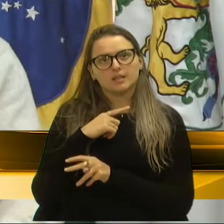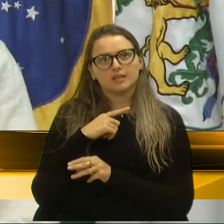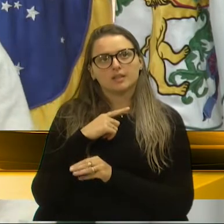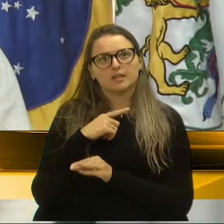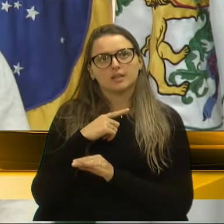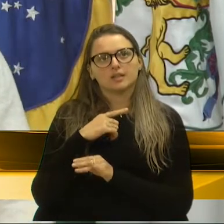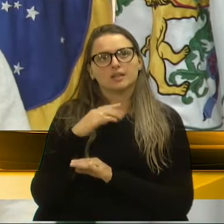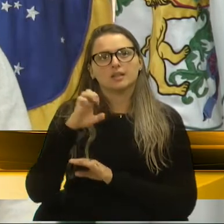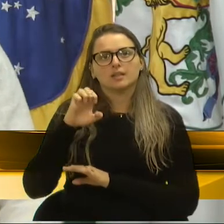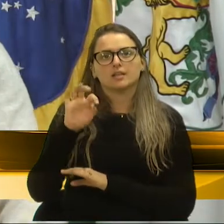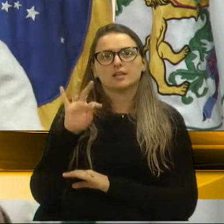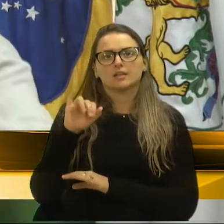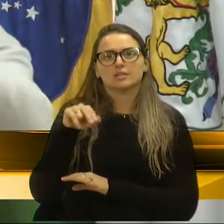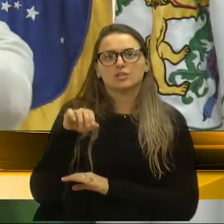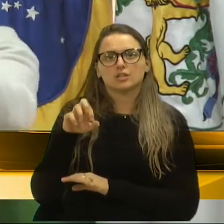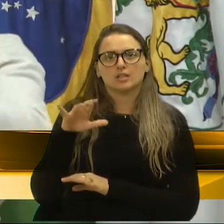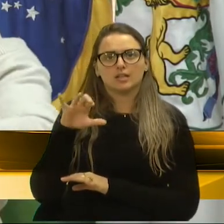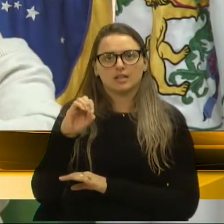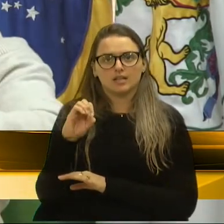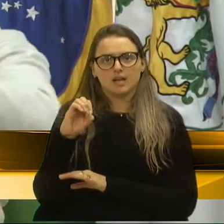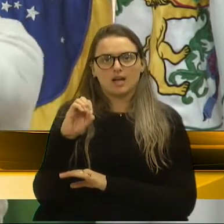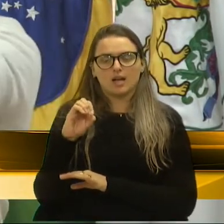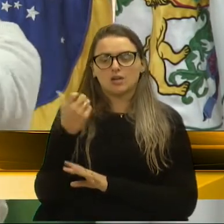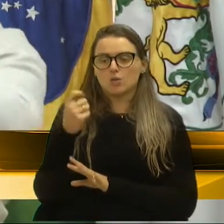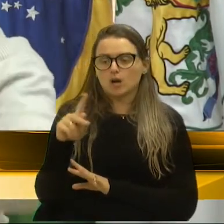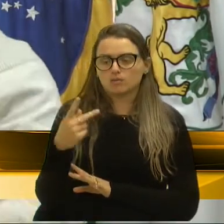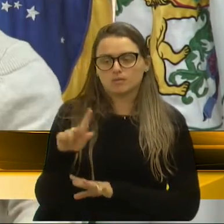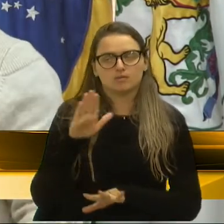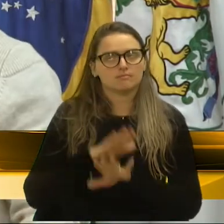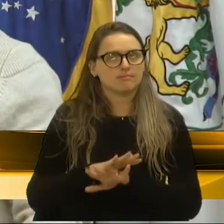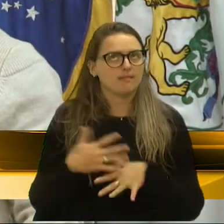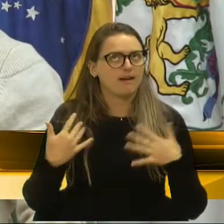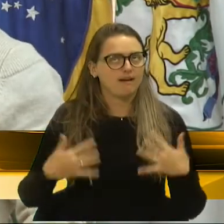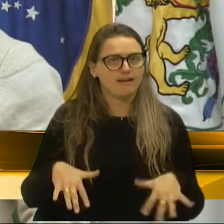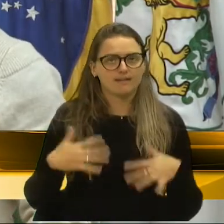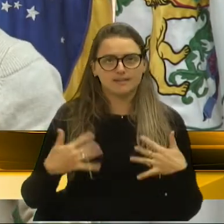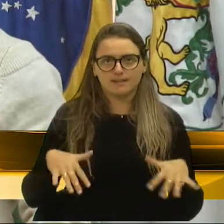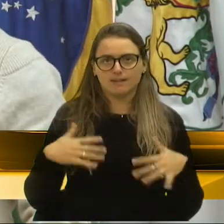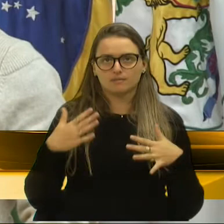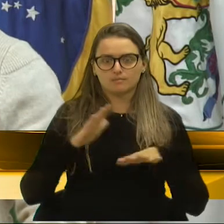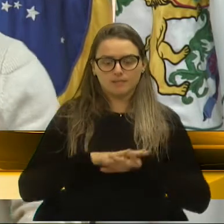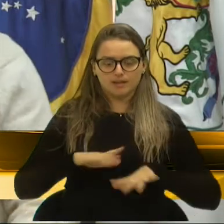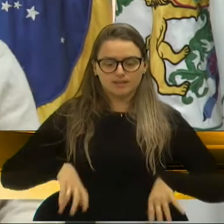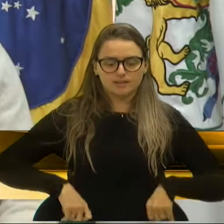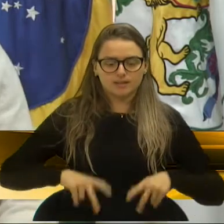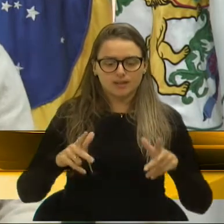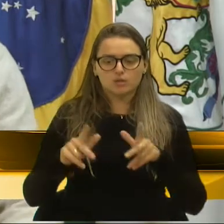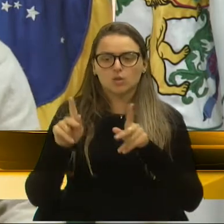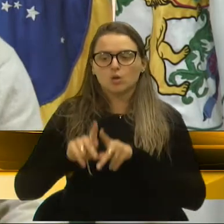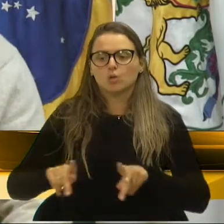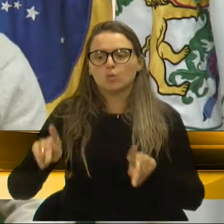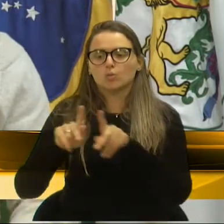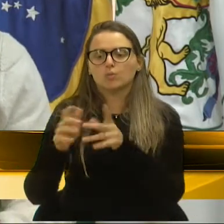itinerário eletrônico, geraria mais custo, ao contrário do que se está buscando, a população está buscando,